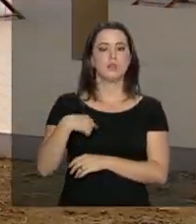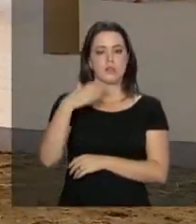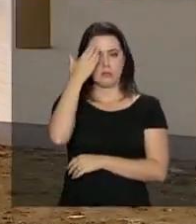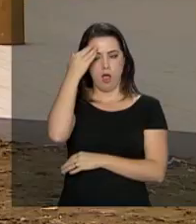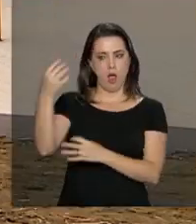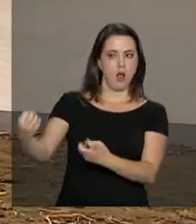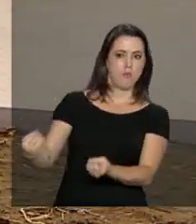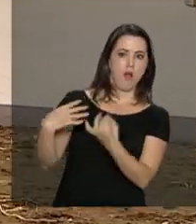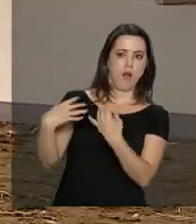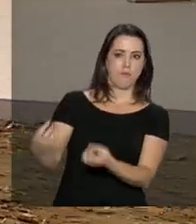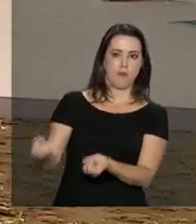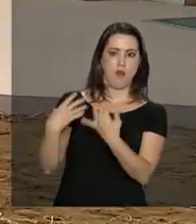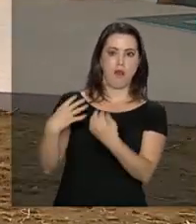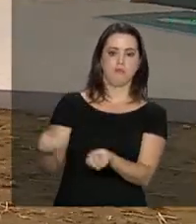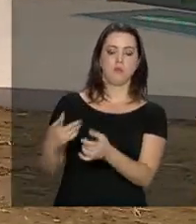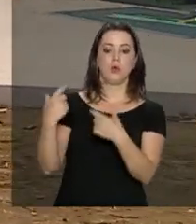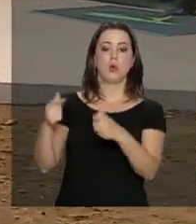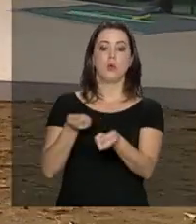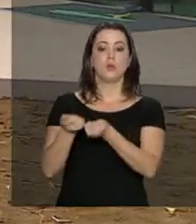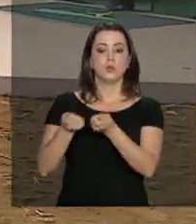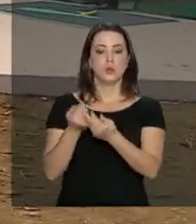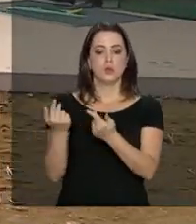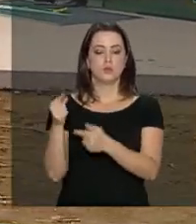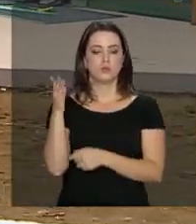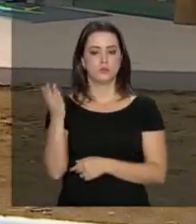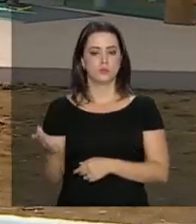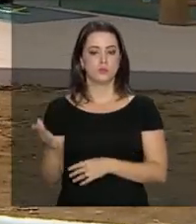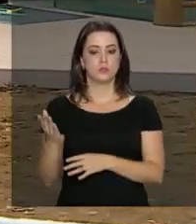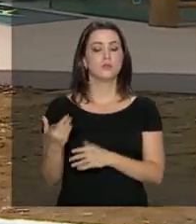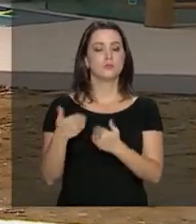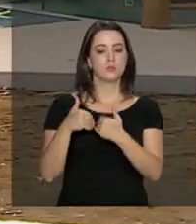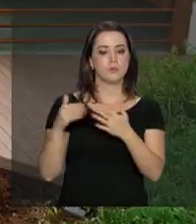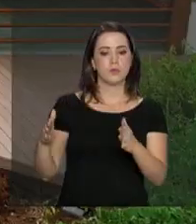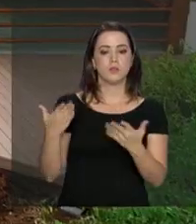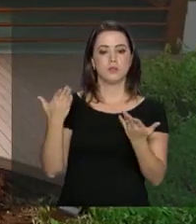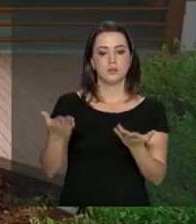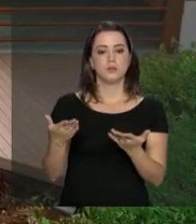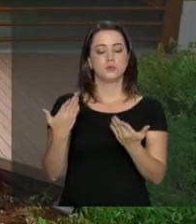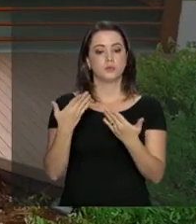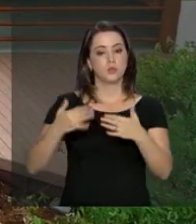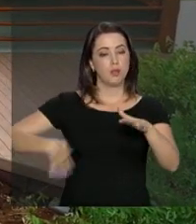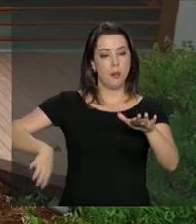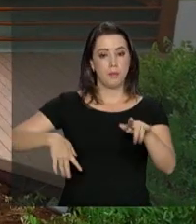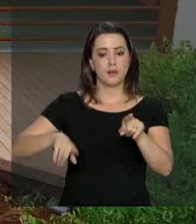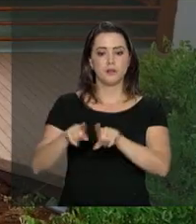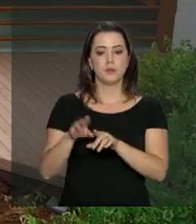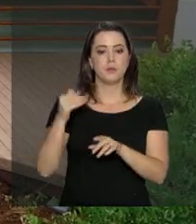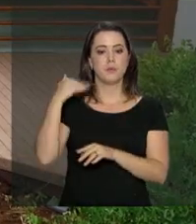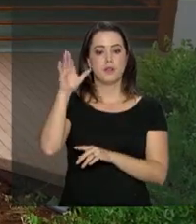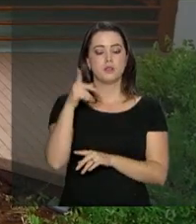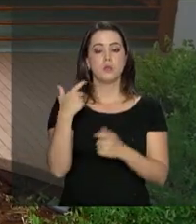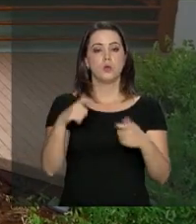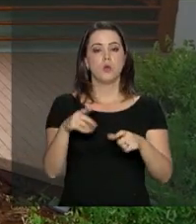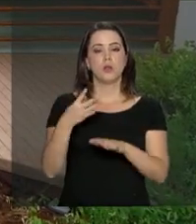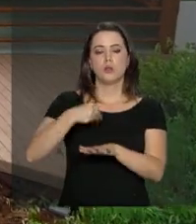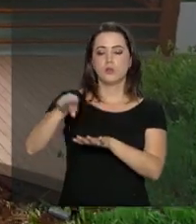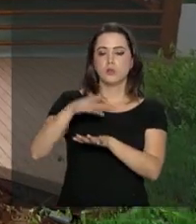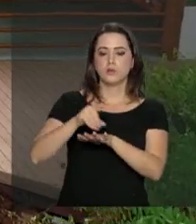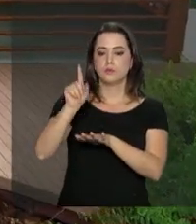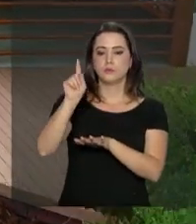orientações em um posto de controle, como este, inaugurado na Praia do Leão. Mais do que um local de informação,